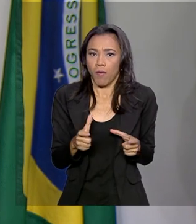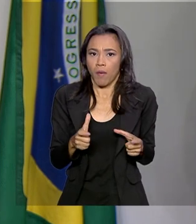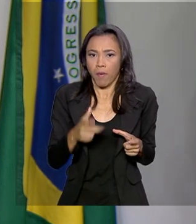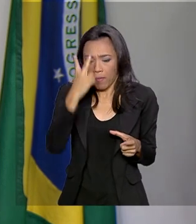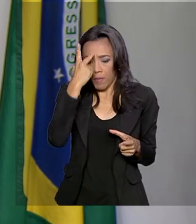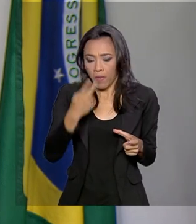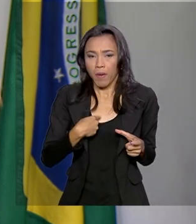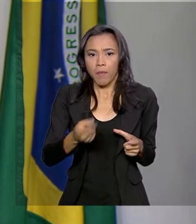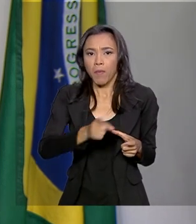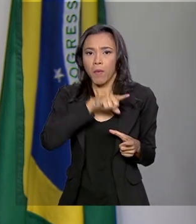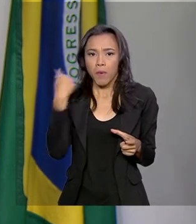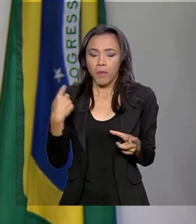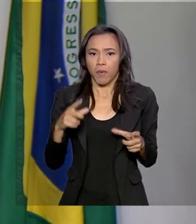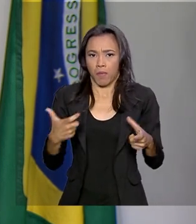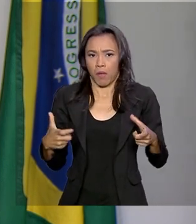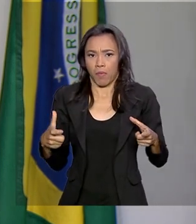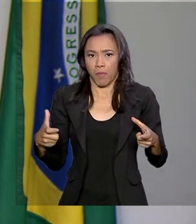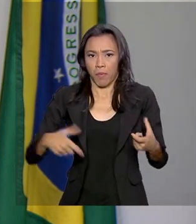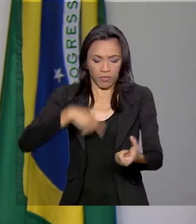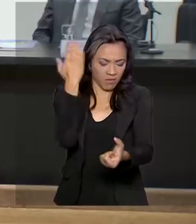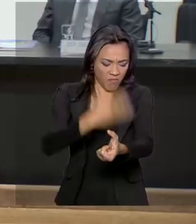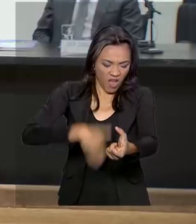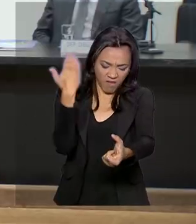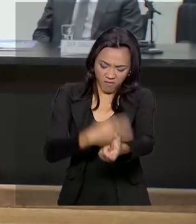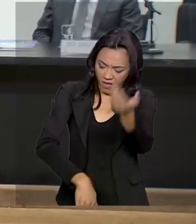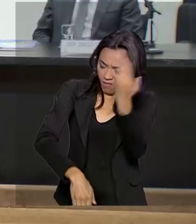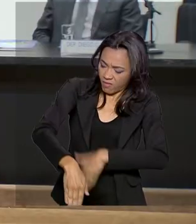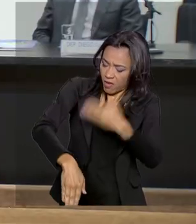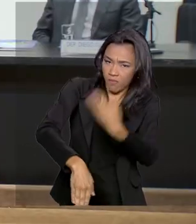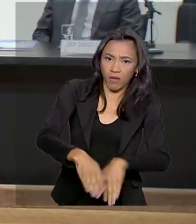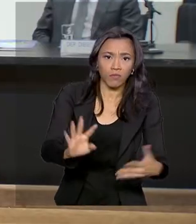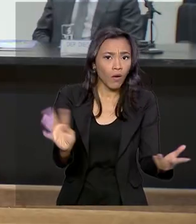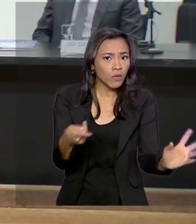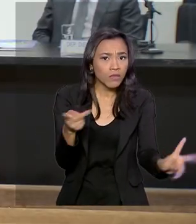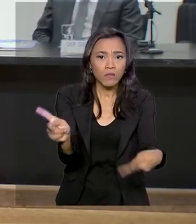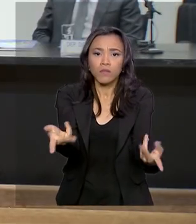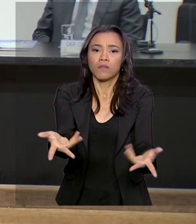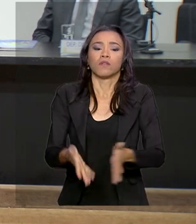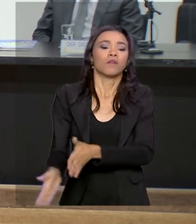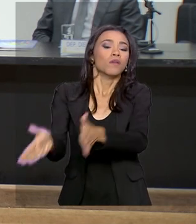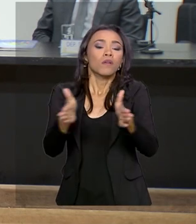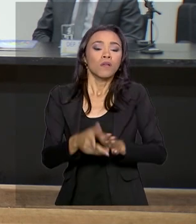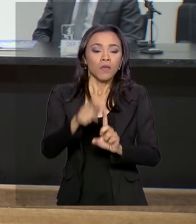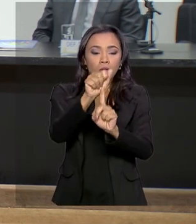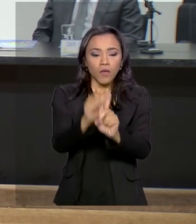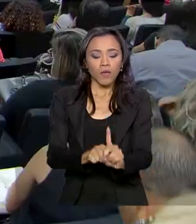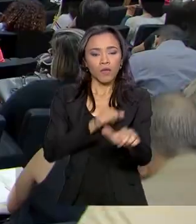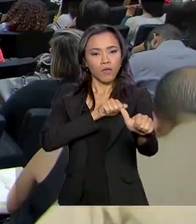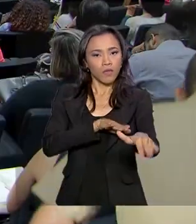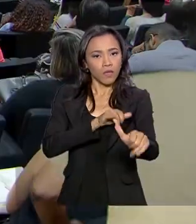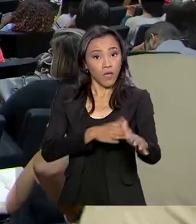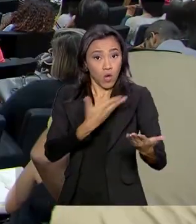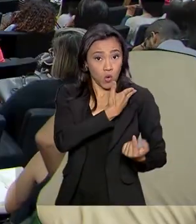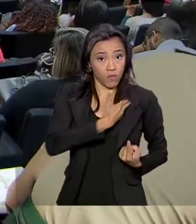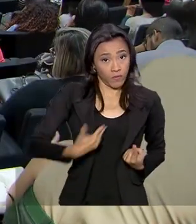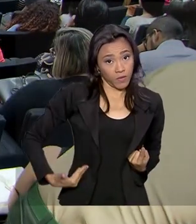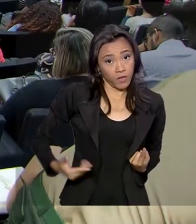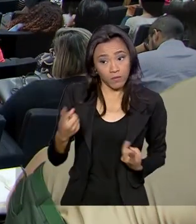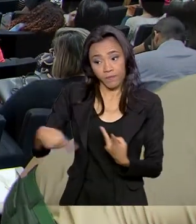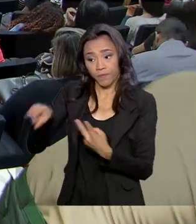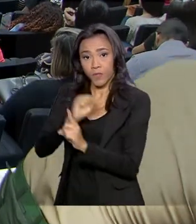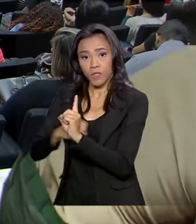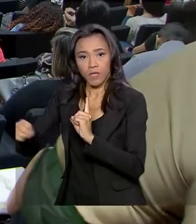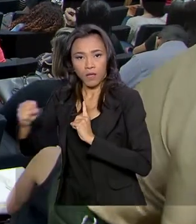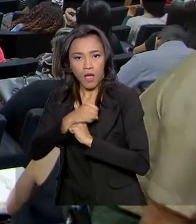automutilação, de tentativa de suicídio. Durante todo o mês de setembro, governo e sociedade debatem medidas para